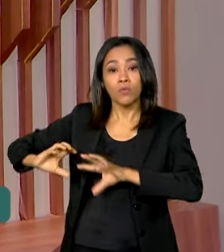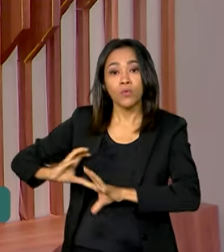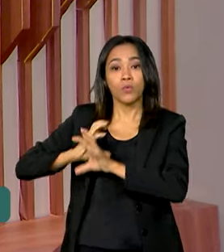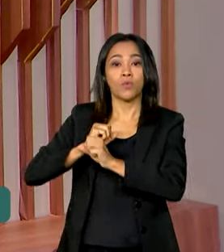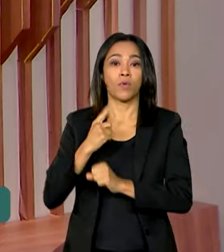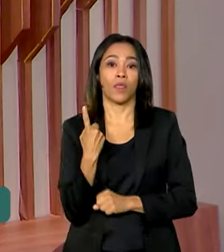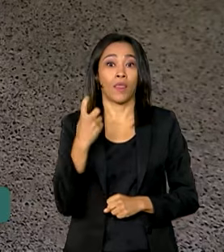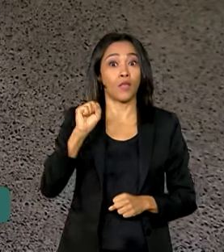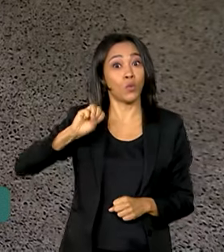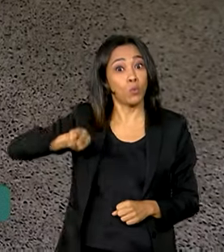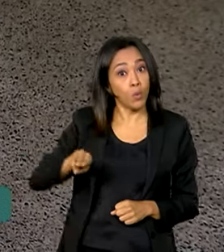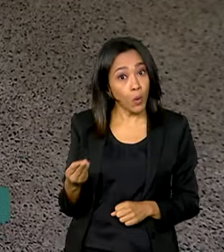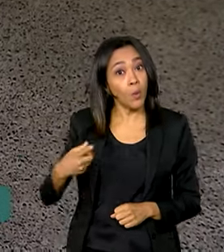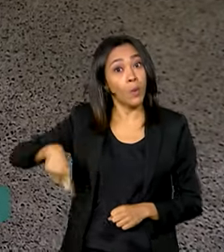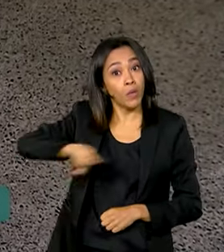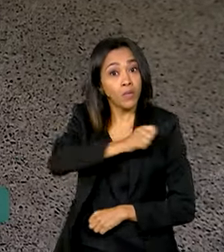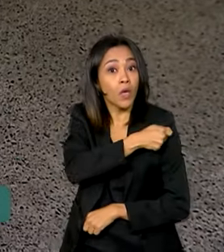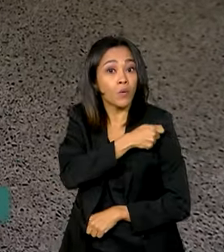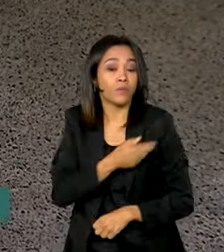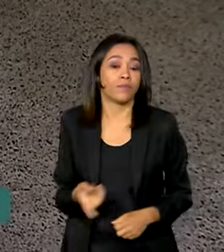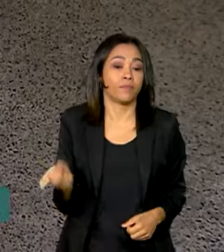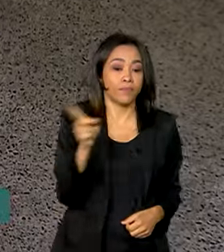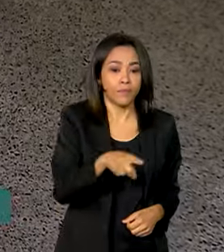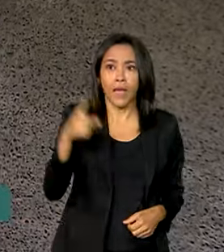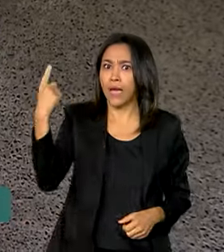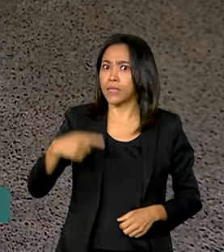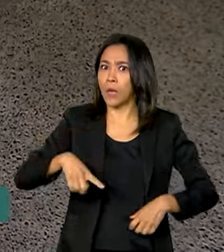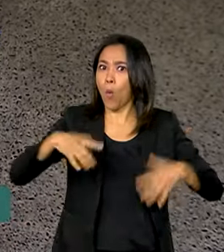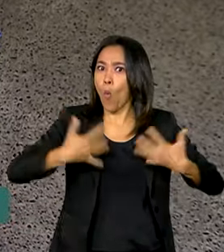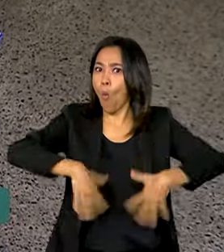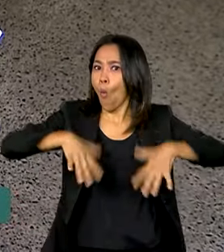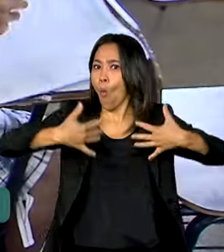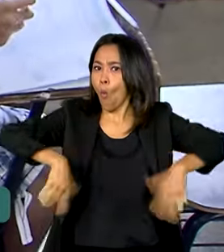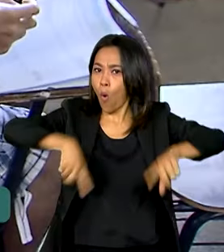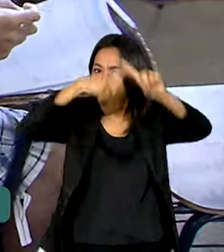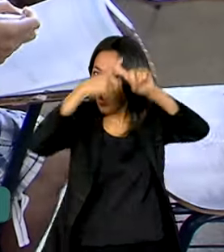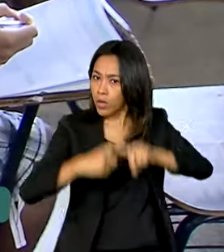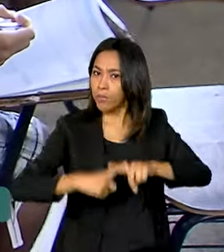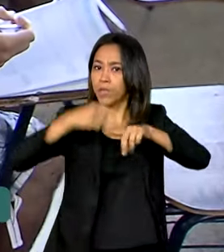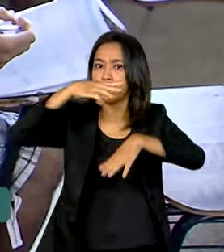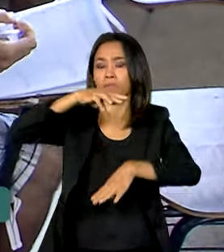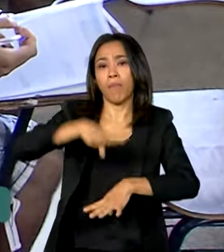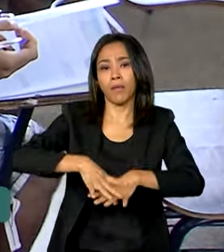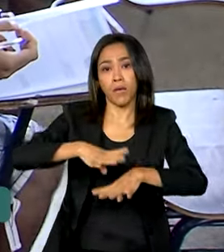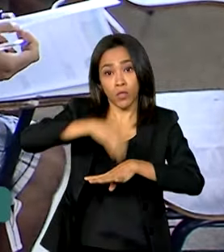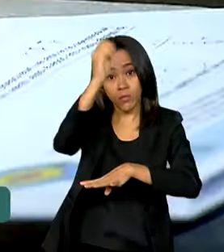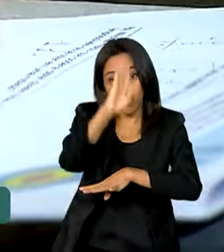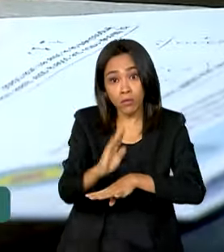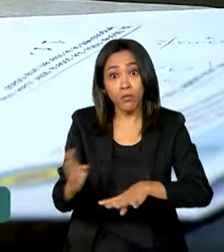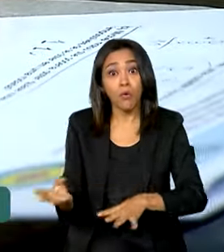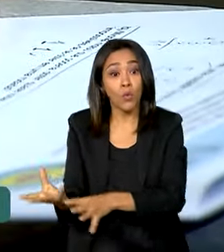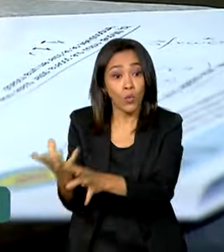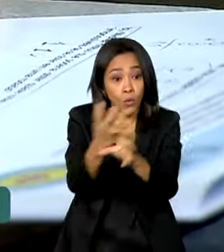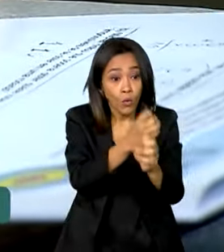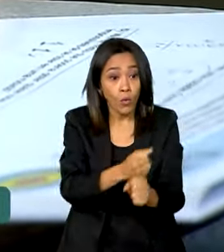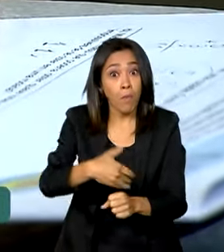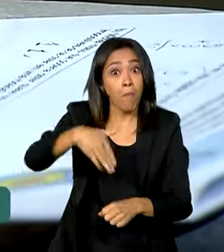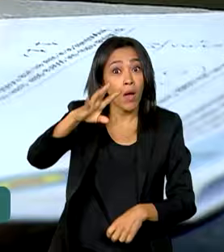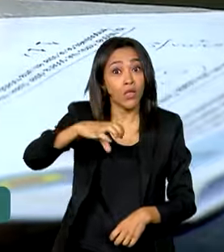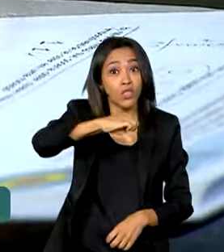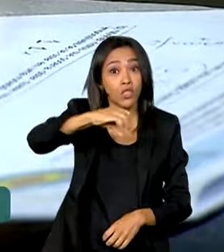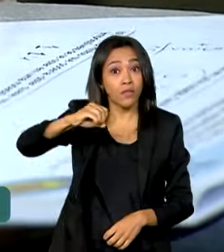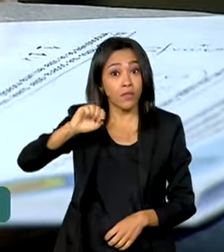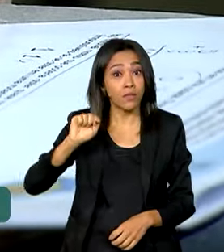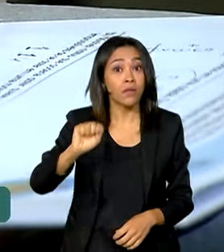milhões de alunos. Na maior Olimpíada de Matemática do Brasil, mais de 900 mil alunos de todo o país